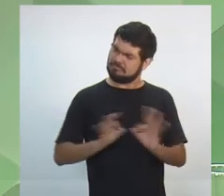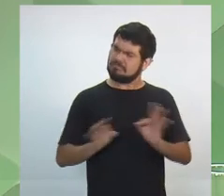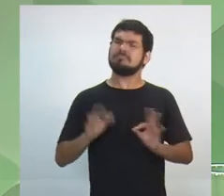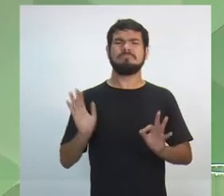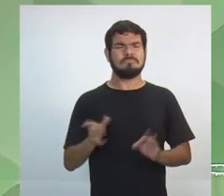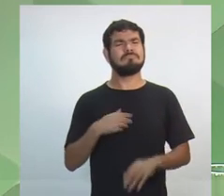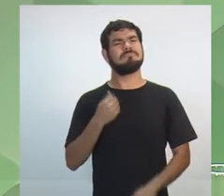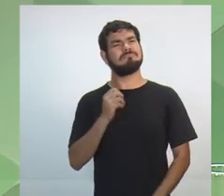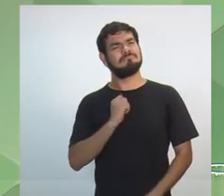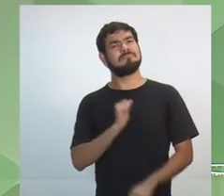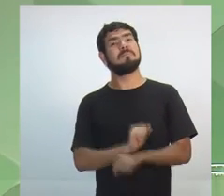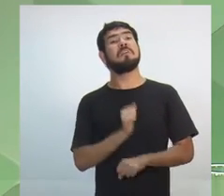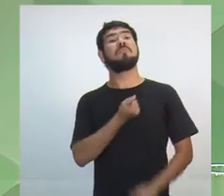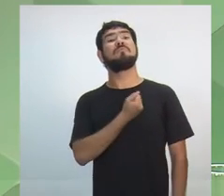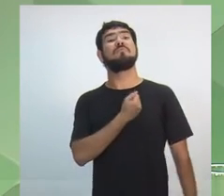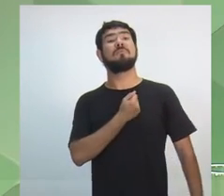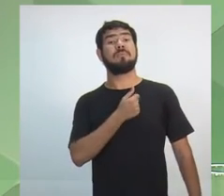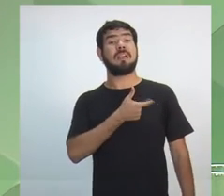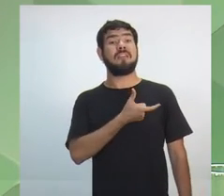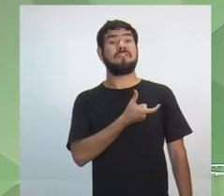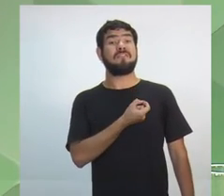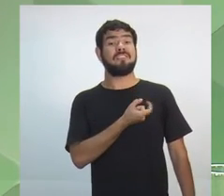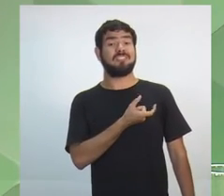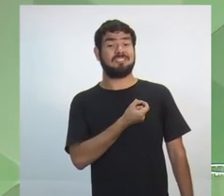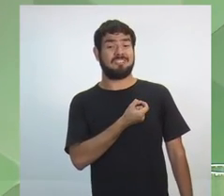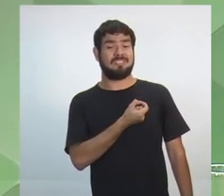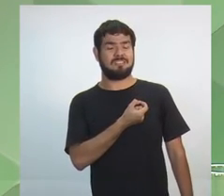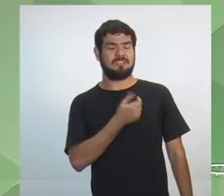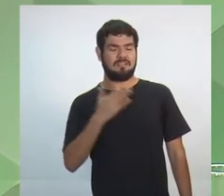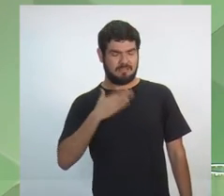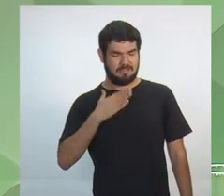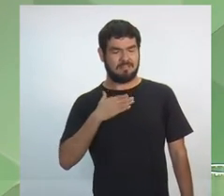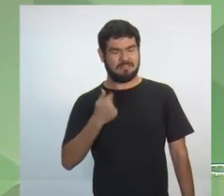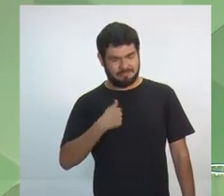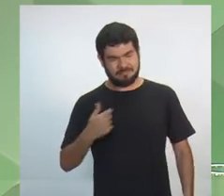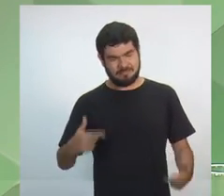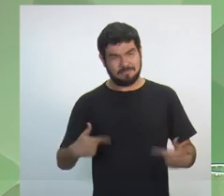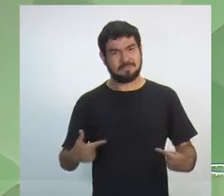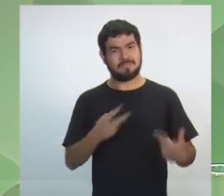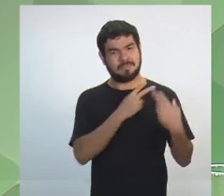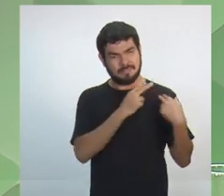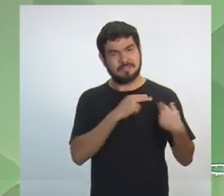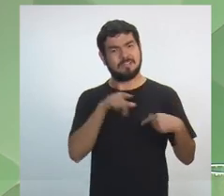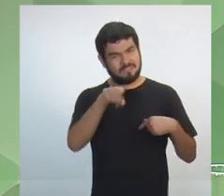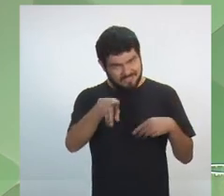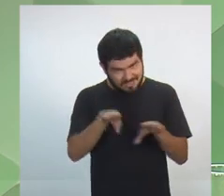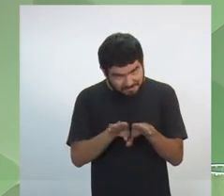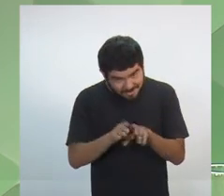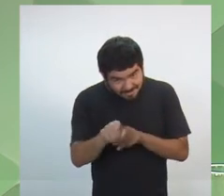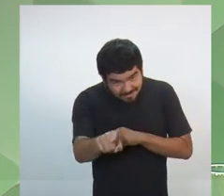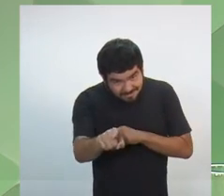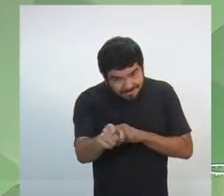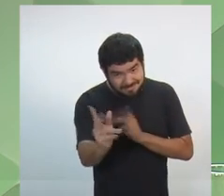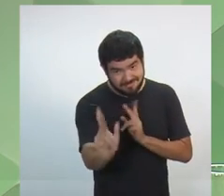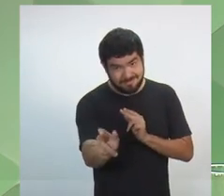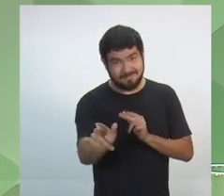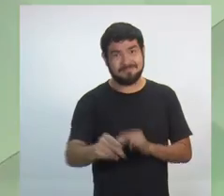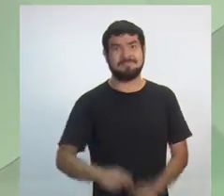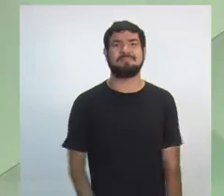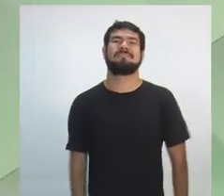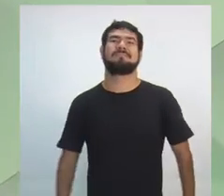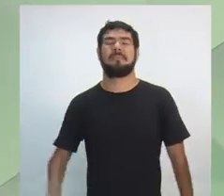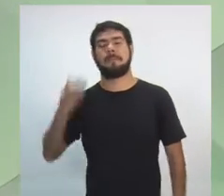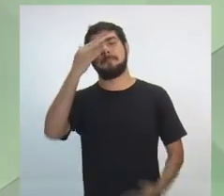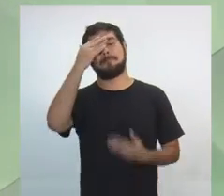momento. O meu número é 20. A bronca é comigo. Eu quero saber se é com você também. Muito